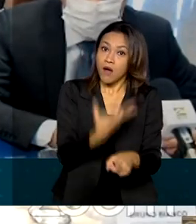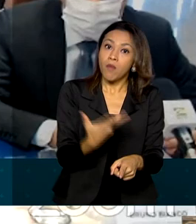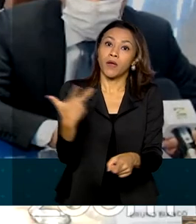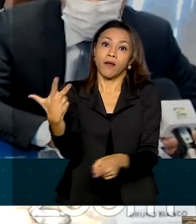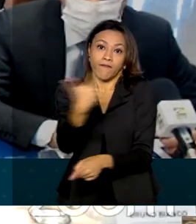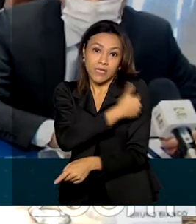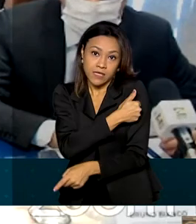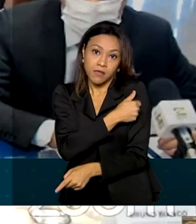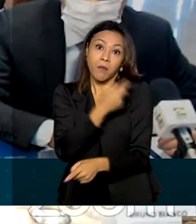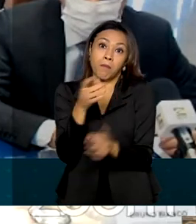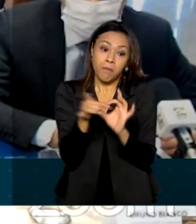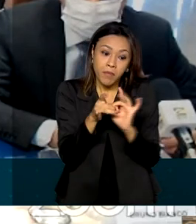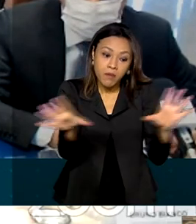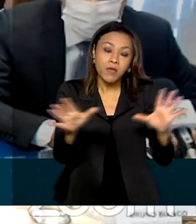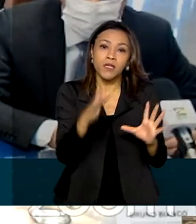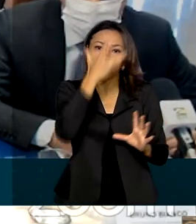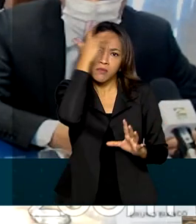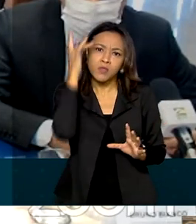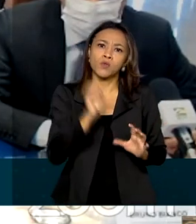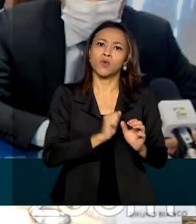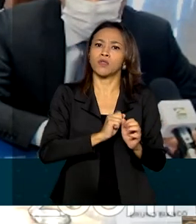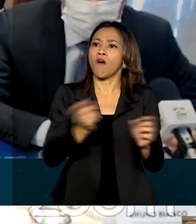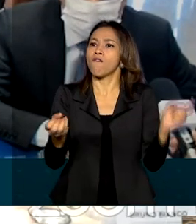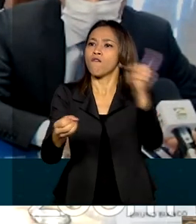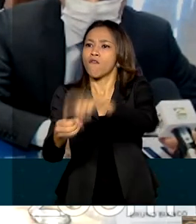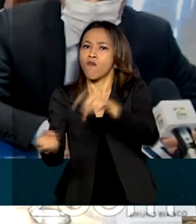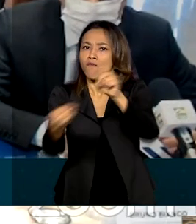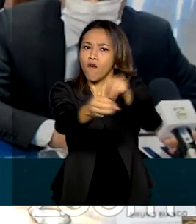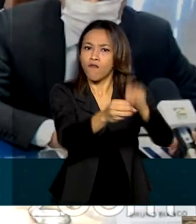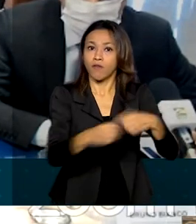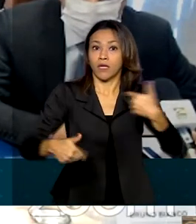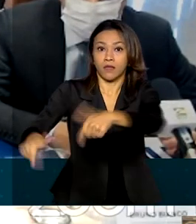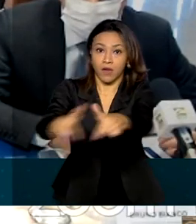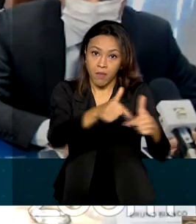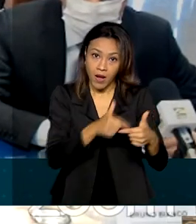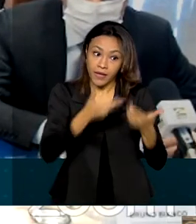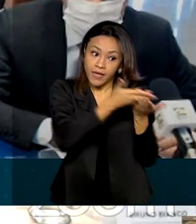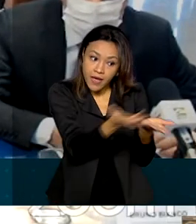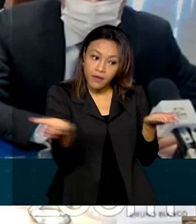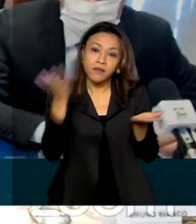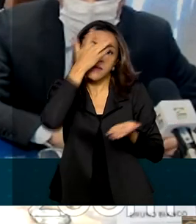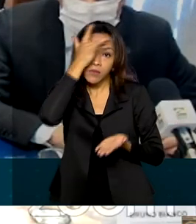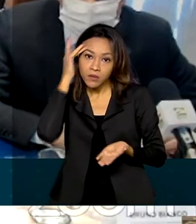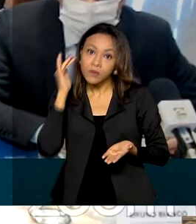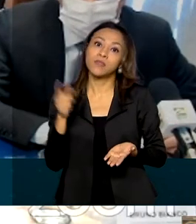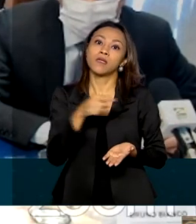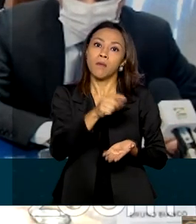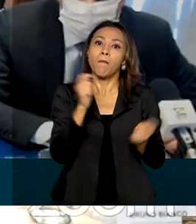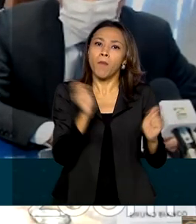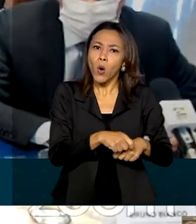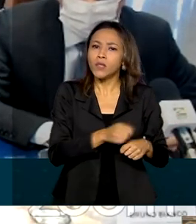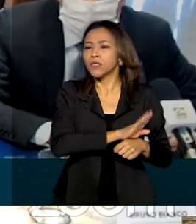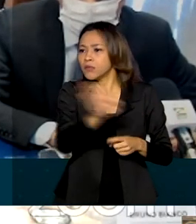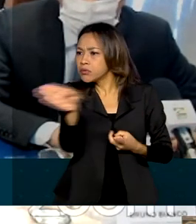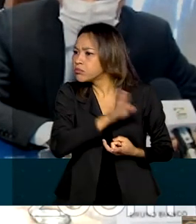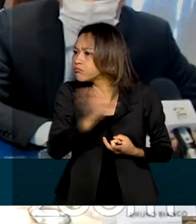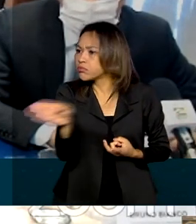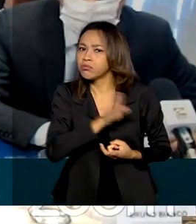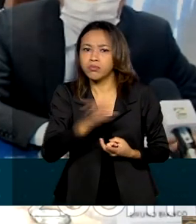Nós queremos justamente que esses 38 milhões de invisíveis vacinados, eles podem sair e trabalhar todo dia.